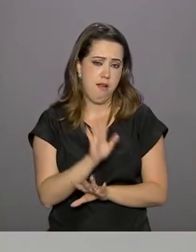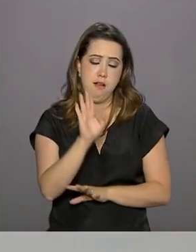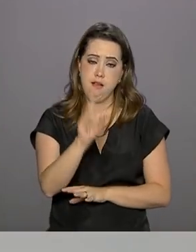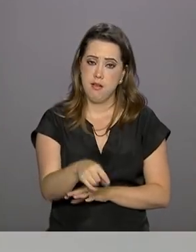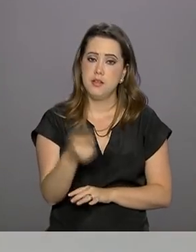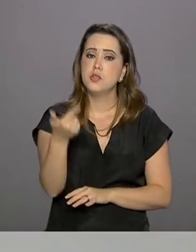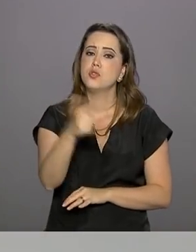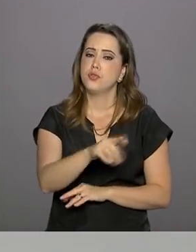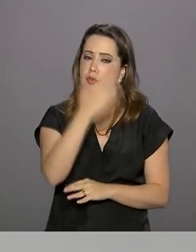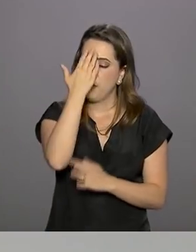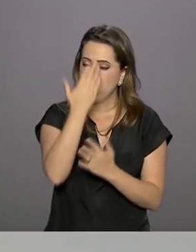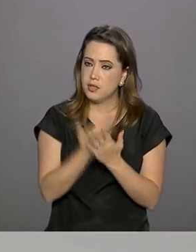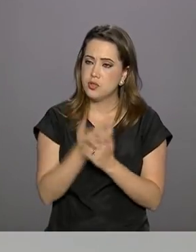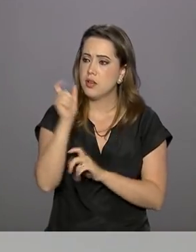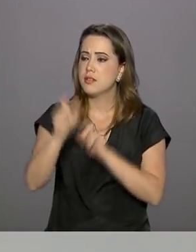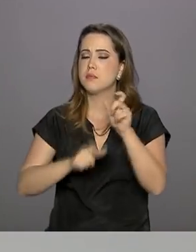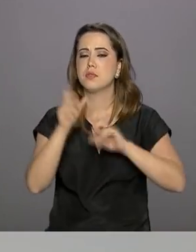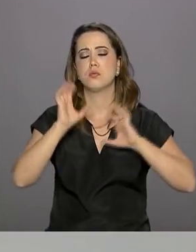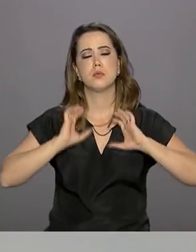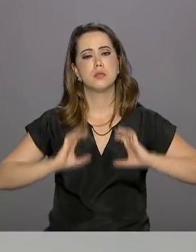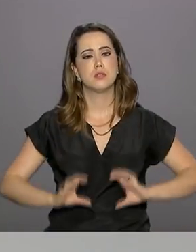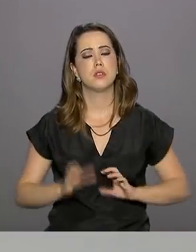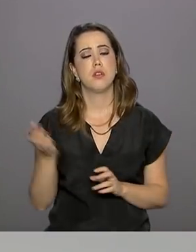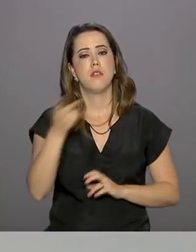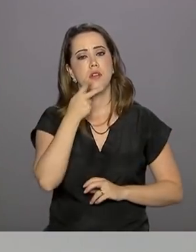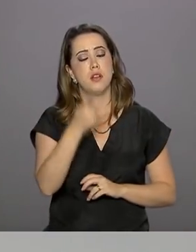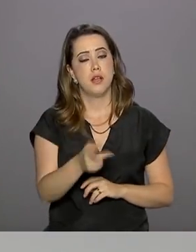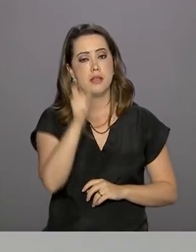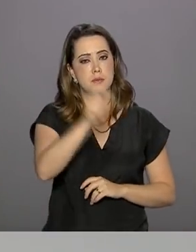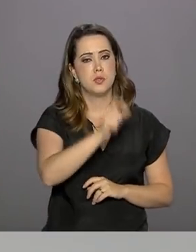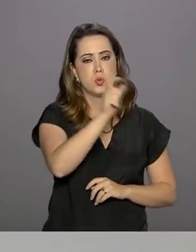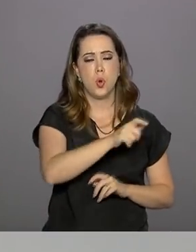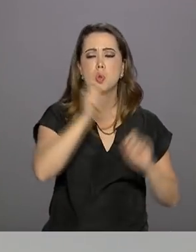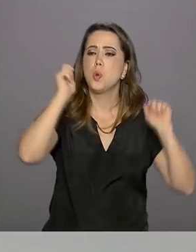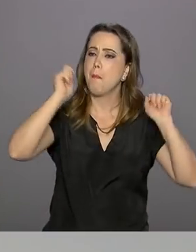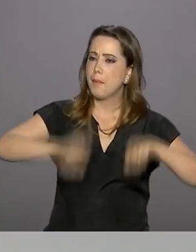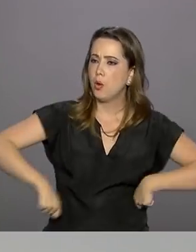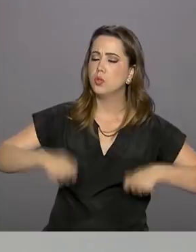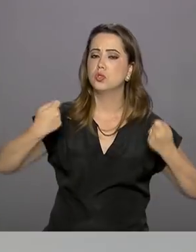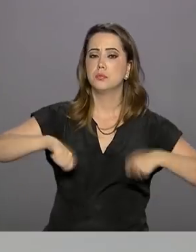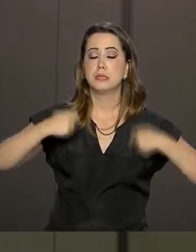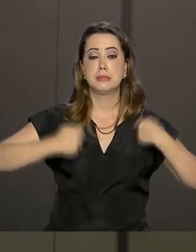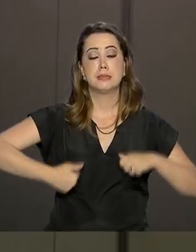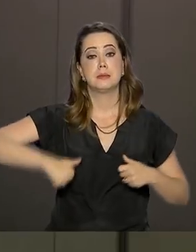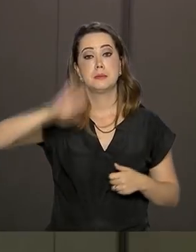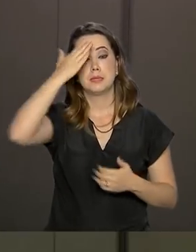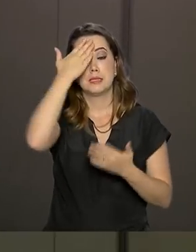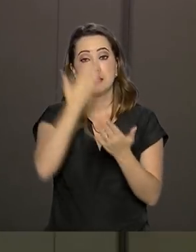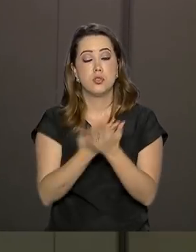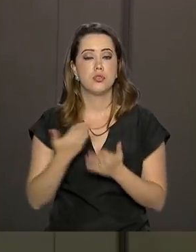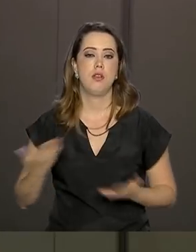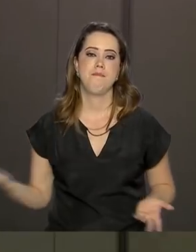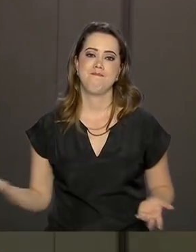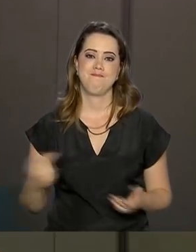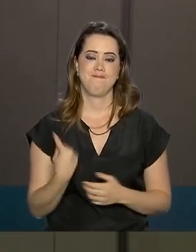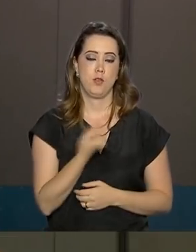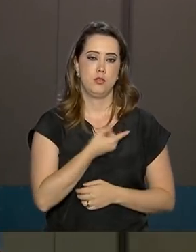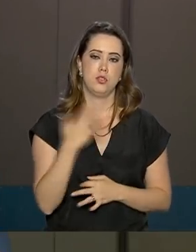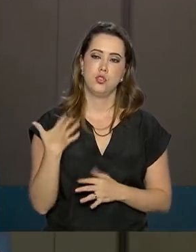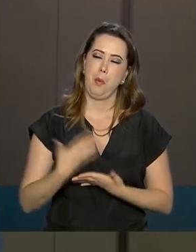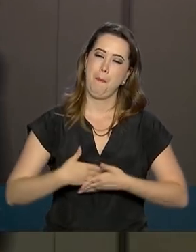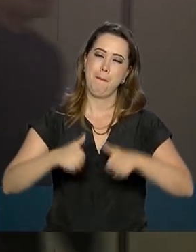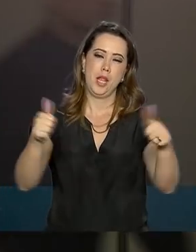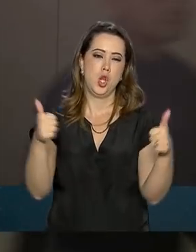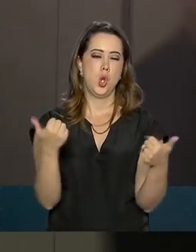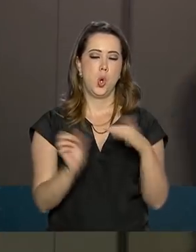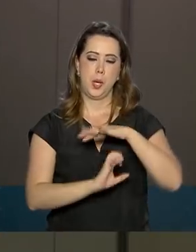a confiança no cidadão. Quer dizer que o cidadão pode e deve ousar mais. Quando a gente melhora o ambiente de negócio,